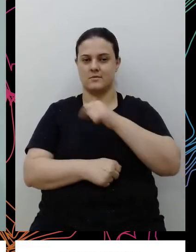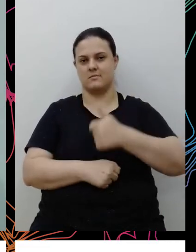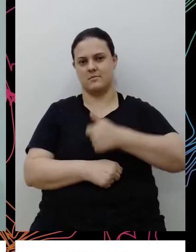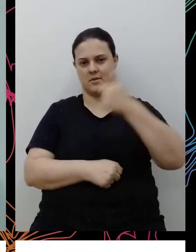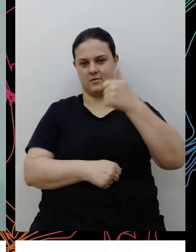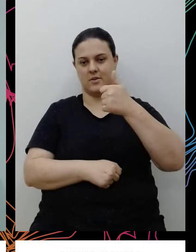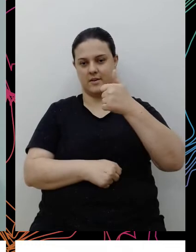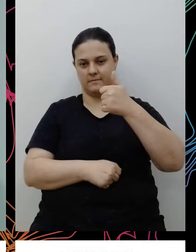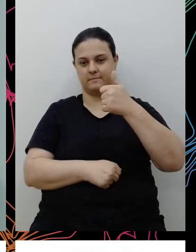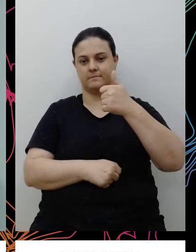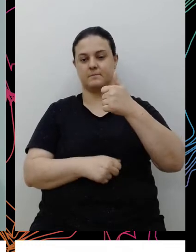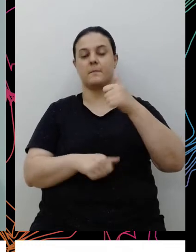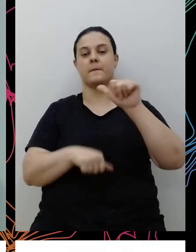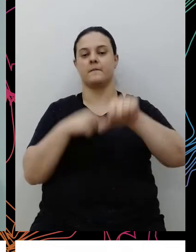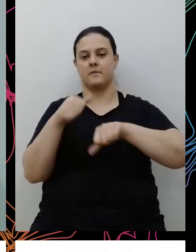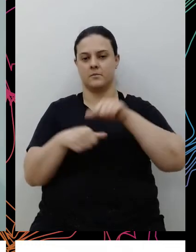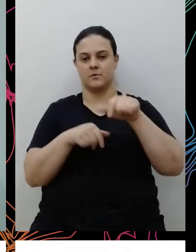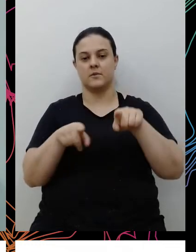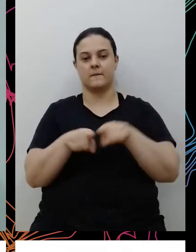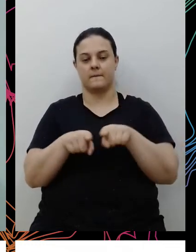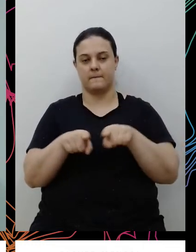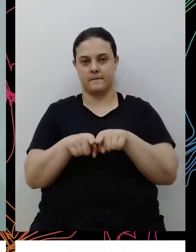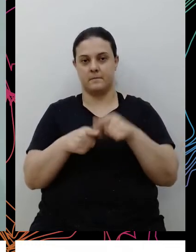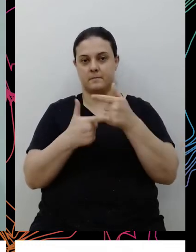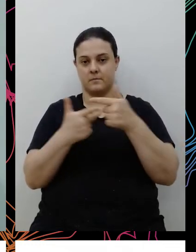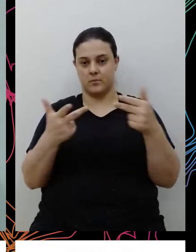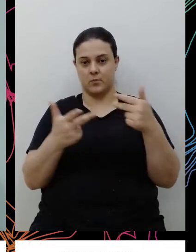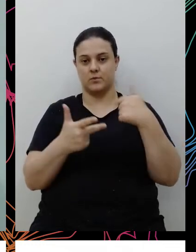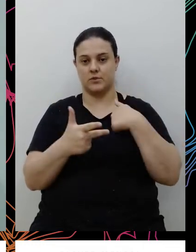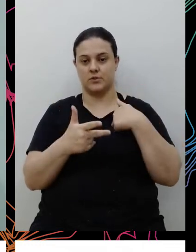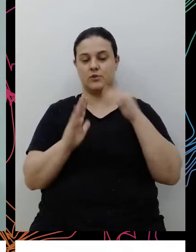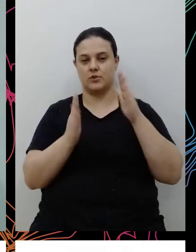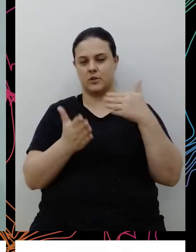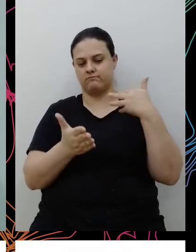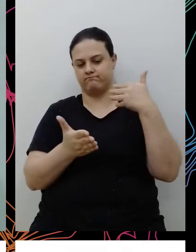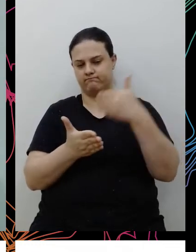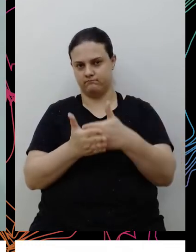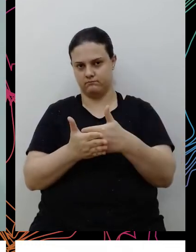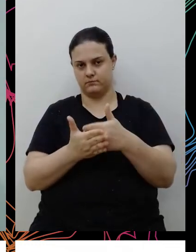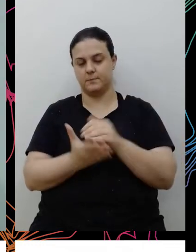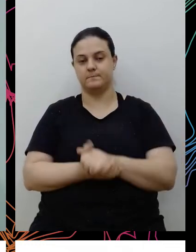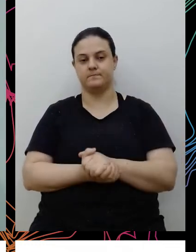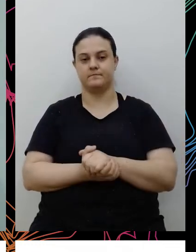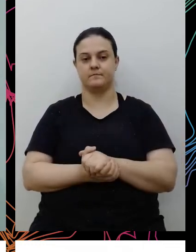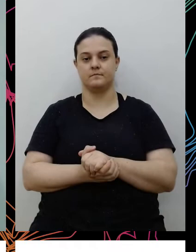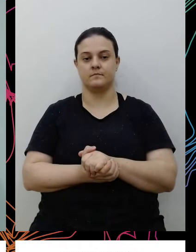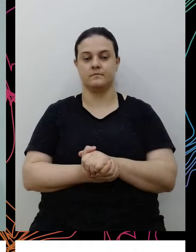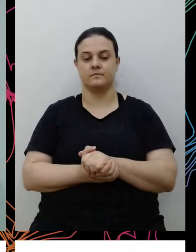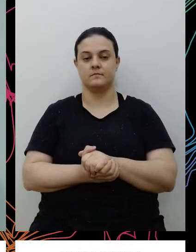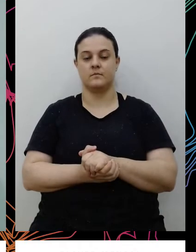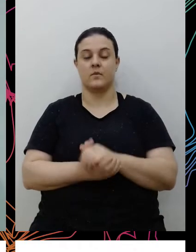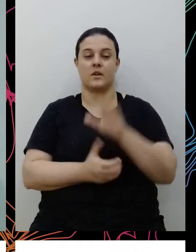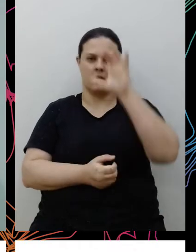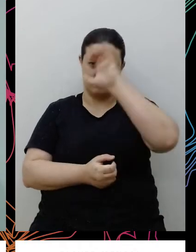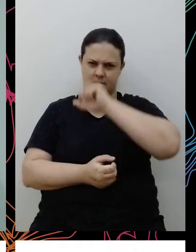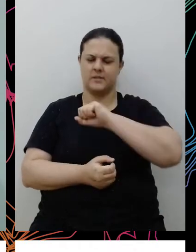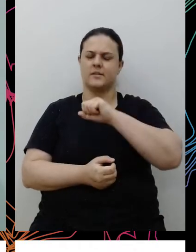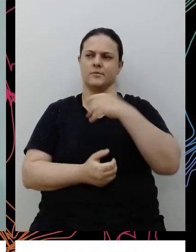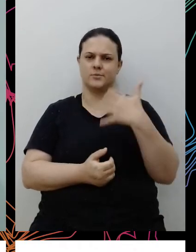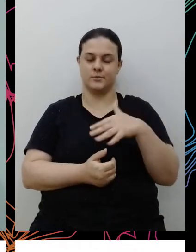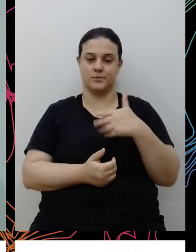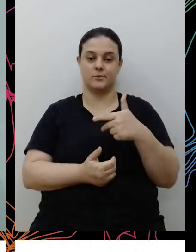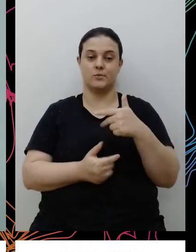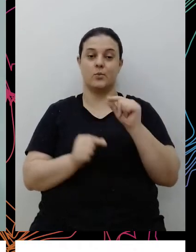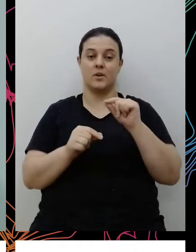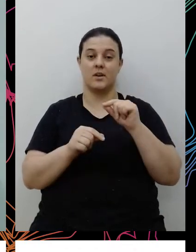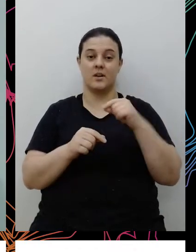e mudar aquilo que a gente vinha fazendo até então, né, então a gente aprendeu muito que o que a gente fazia